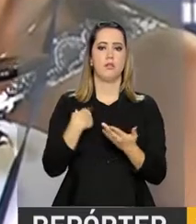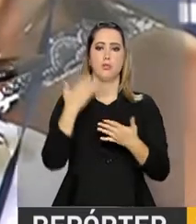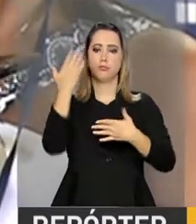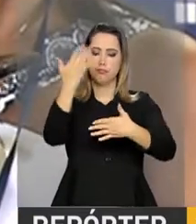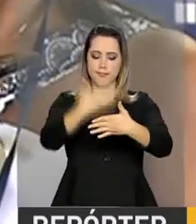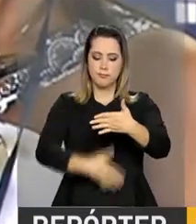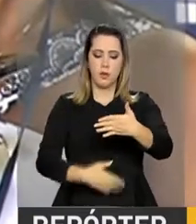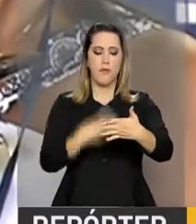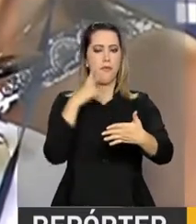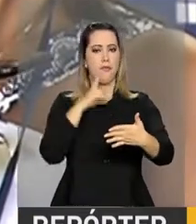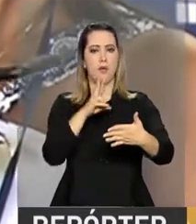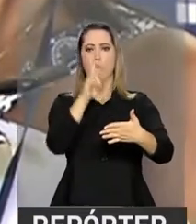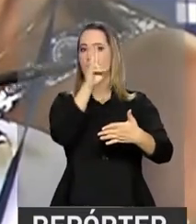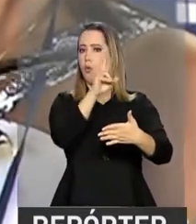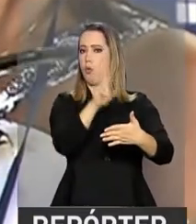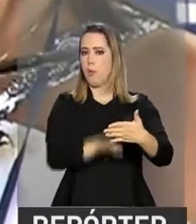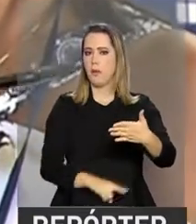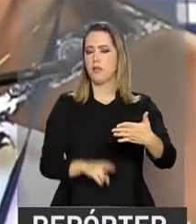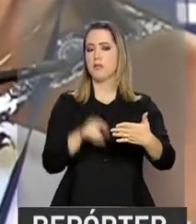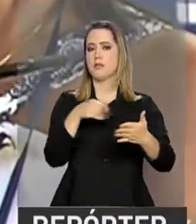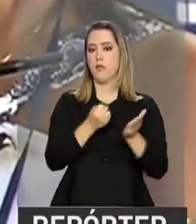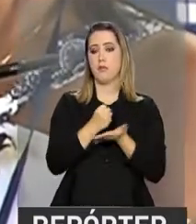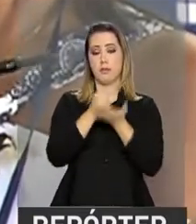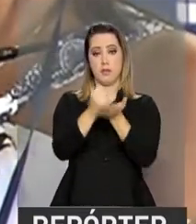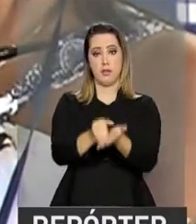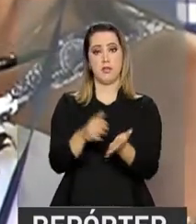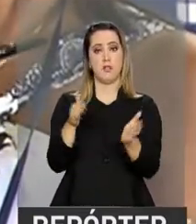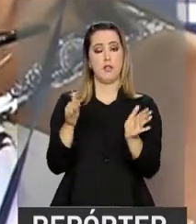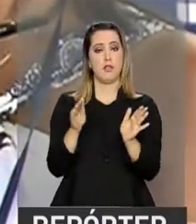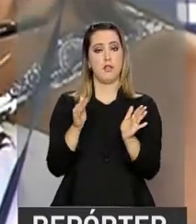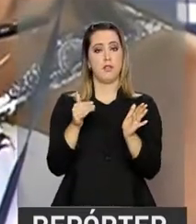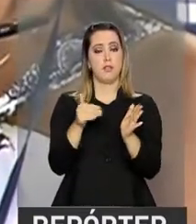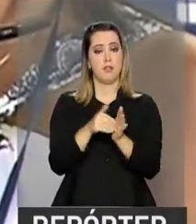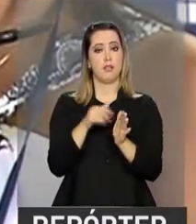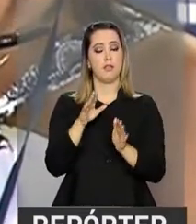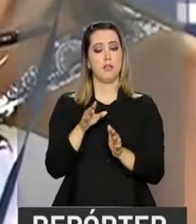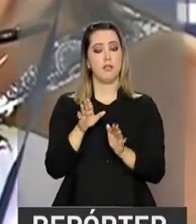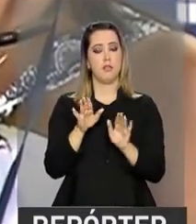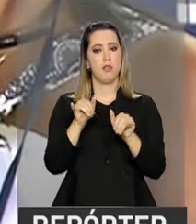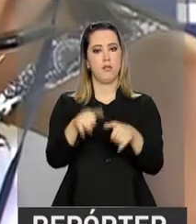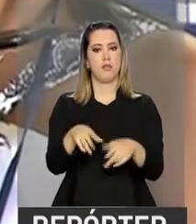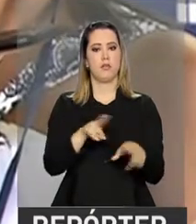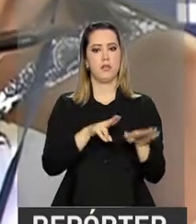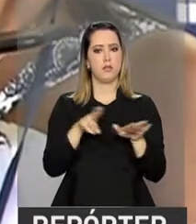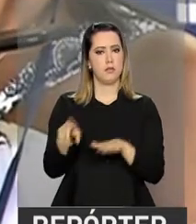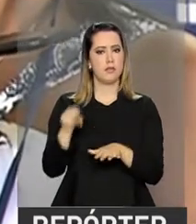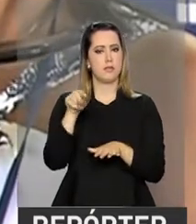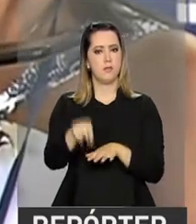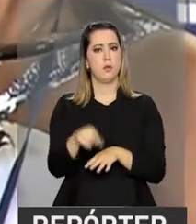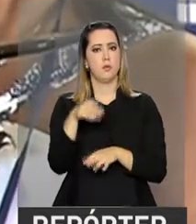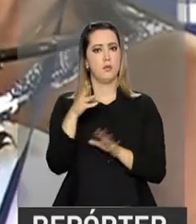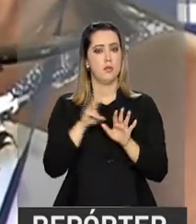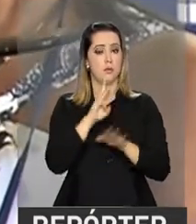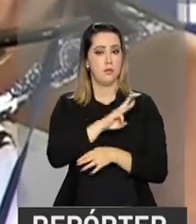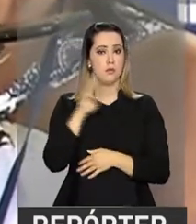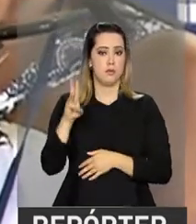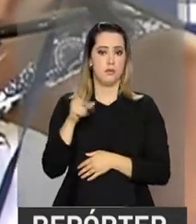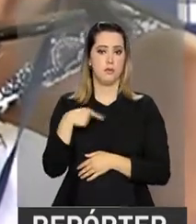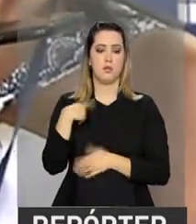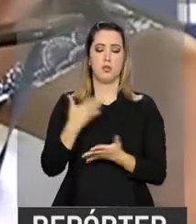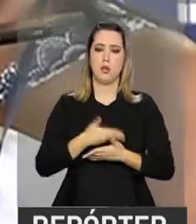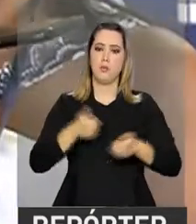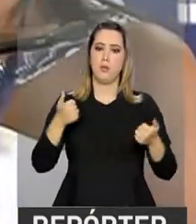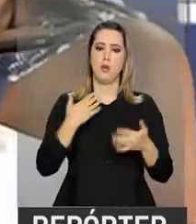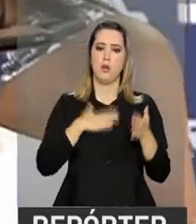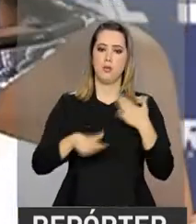de correção da redação vai ser disponibilizada até o final da semana no site, e isso orienta bastante os alunos que devem